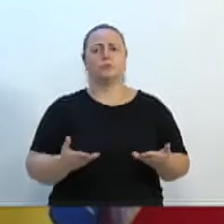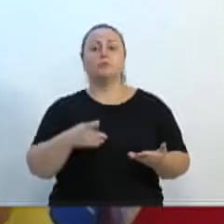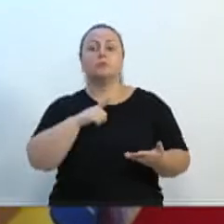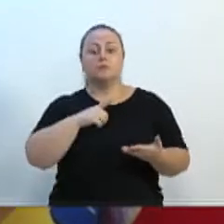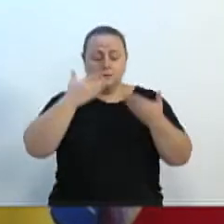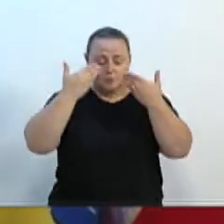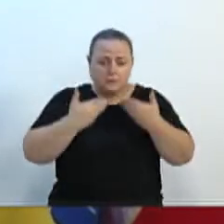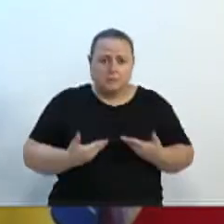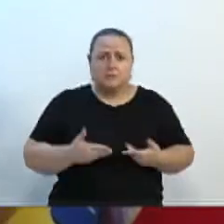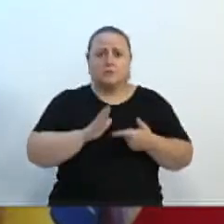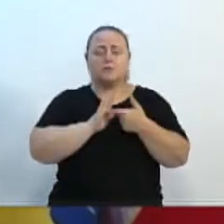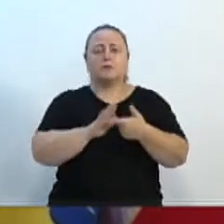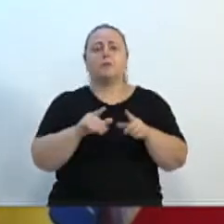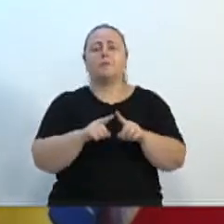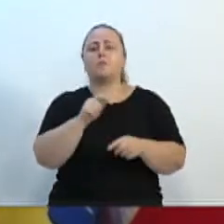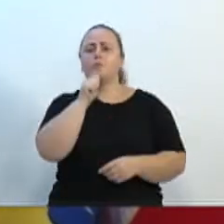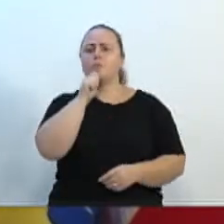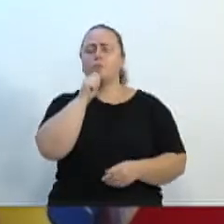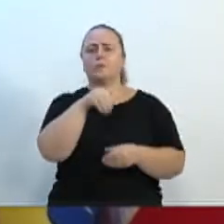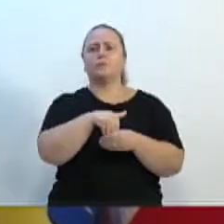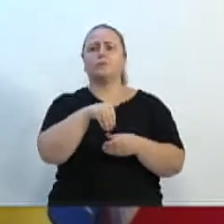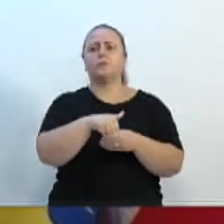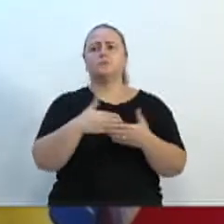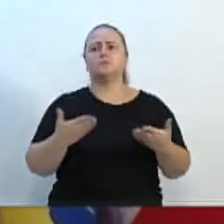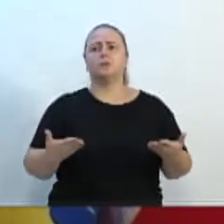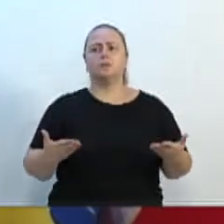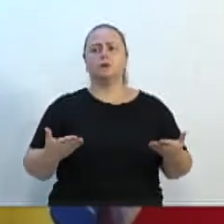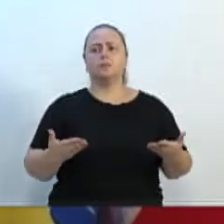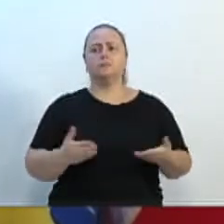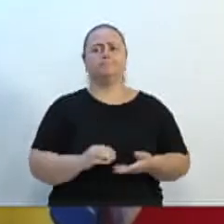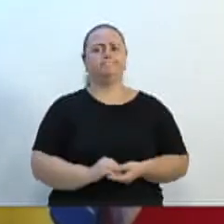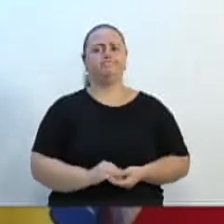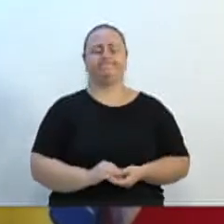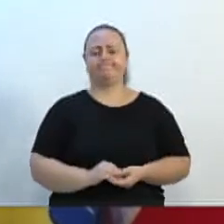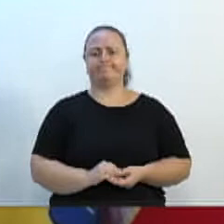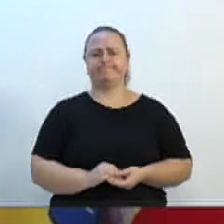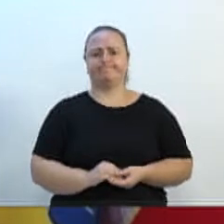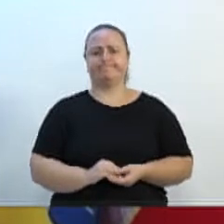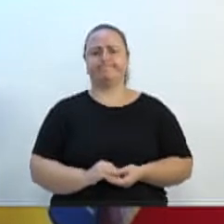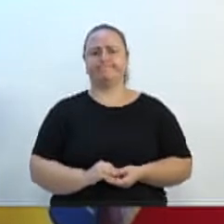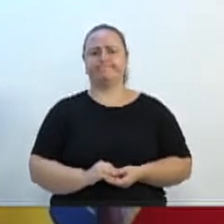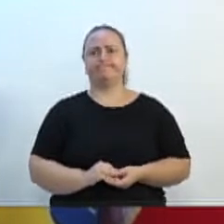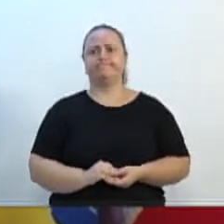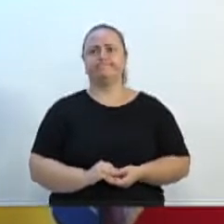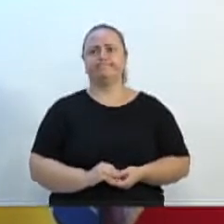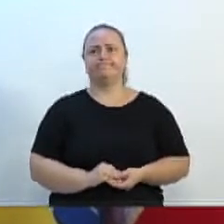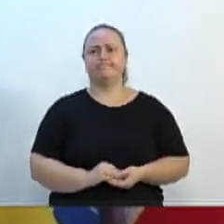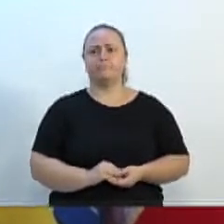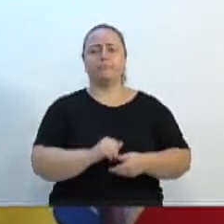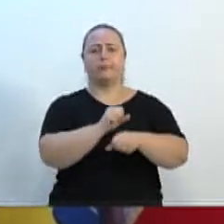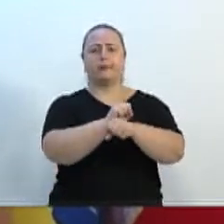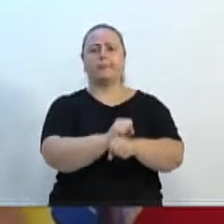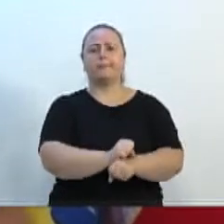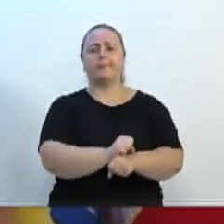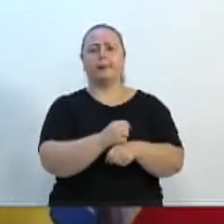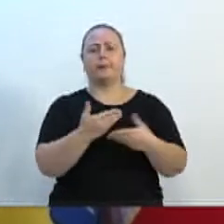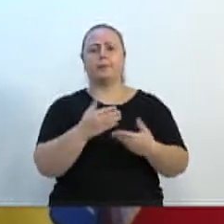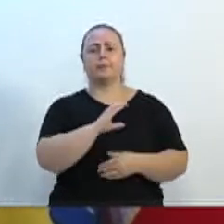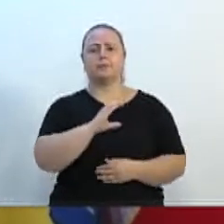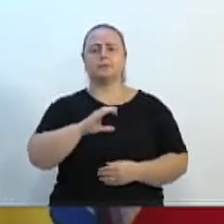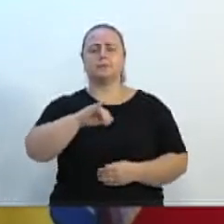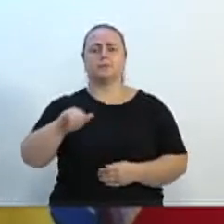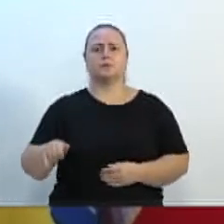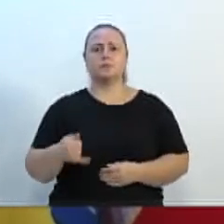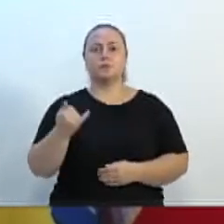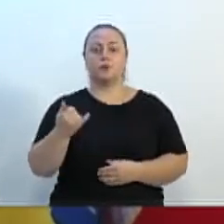trouxe e nem sequer veio para a votação, Ito. Nem sequer deixaram vir para a votação. Barraram lá atrás, na CCJ, e agora tem